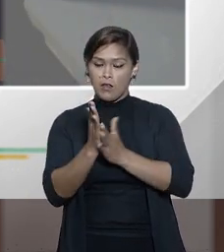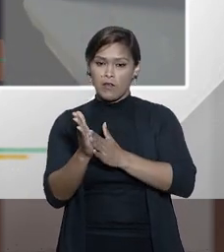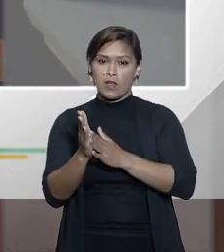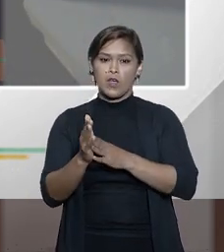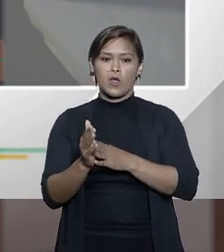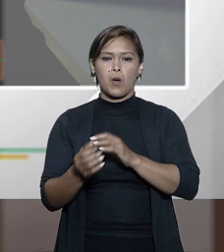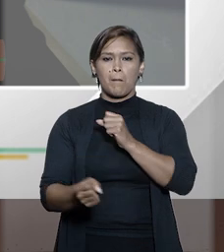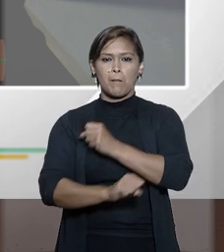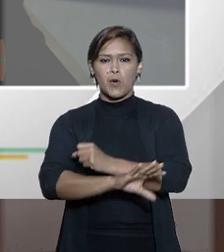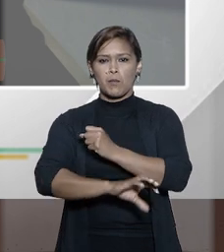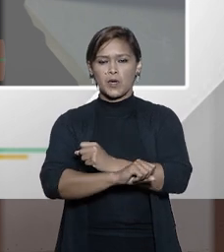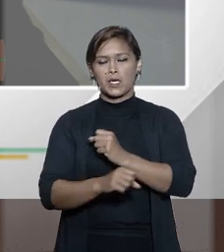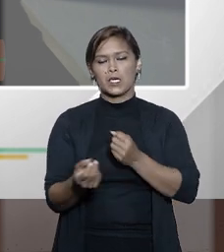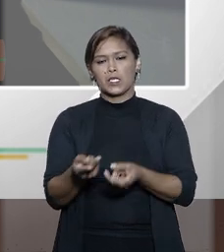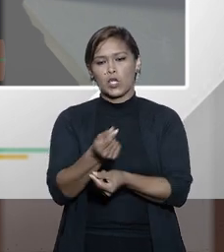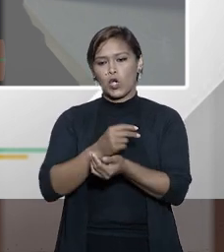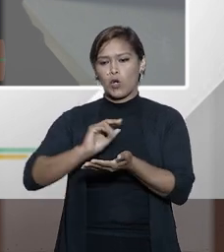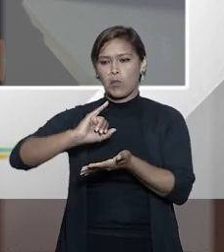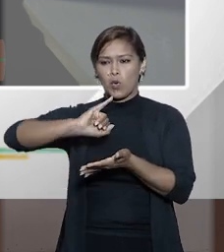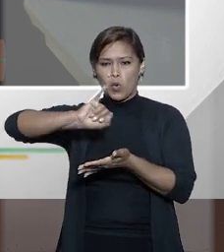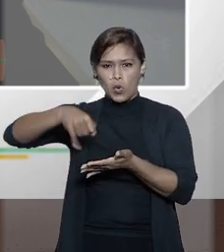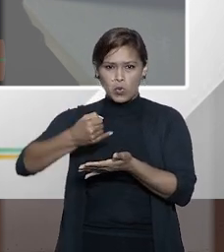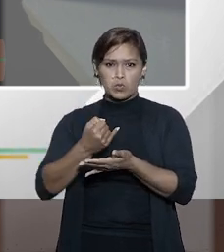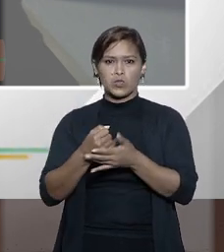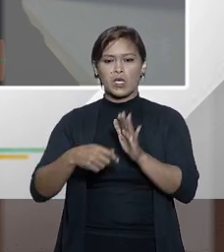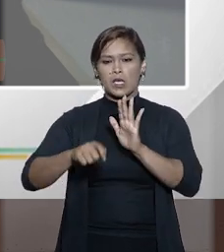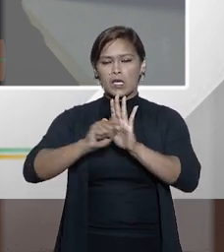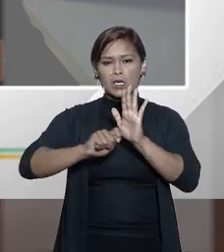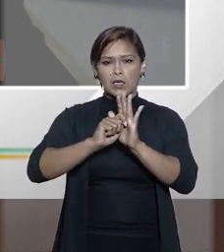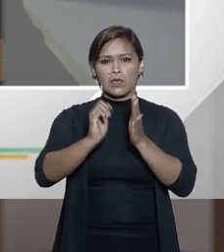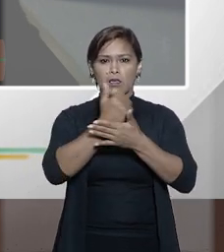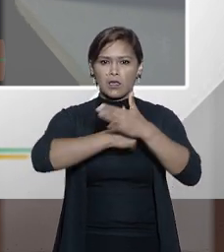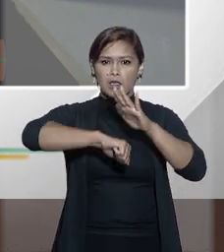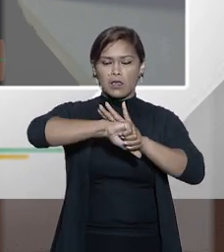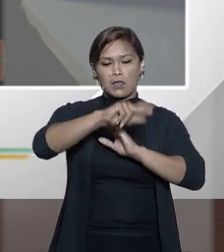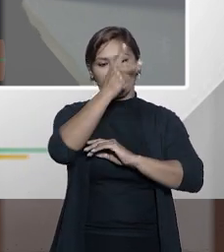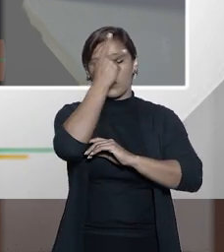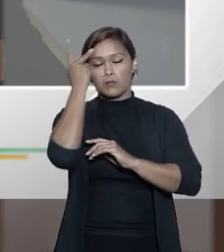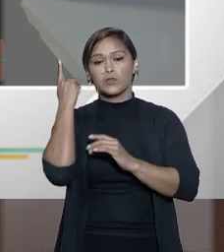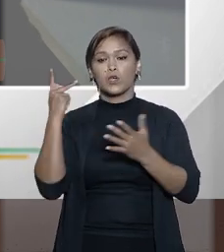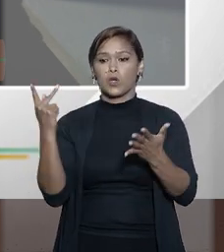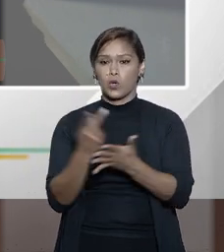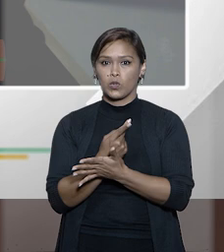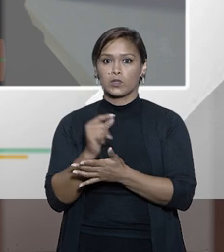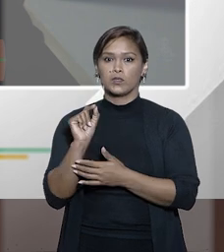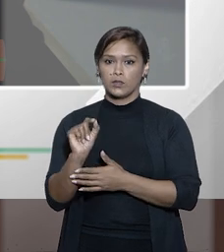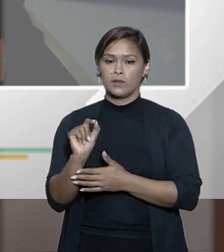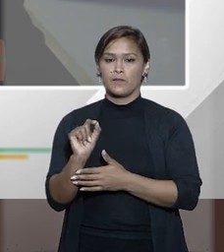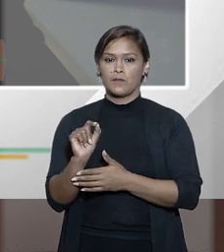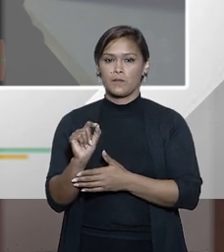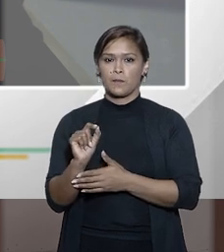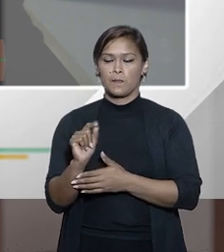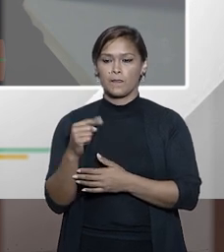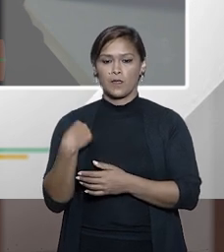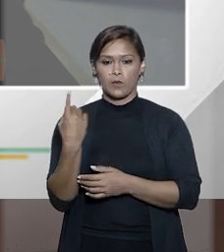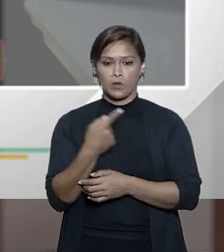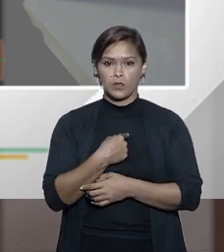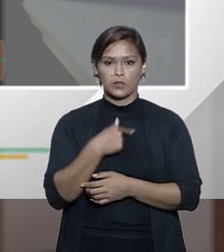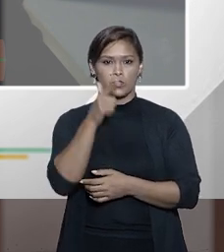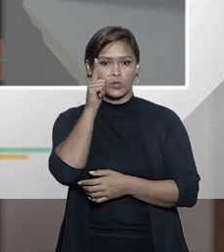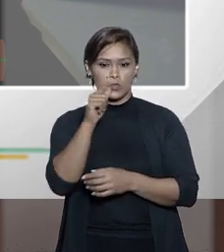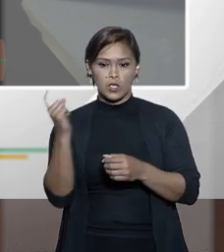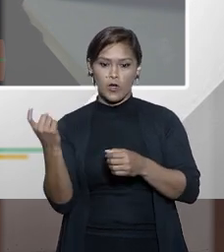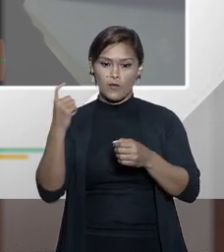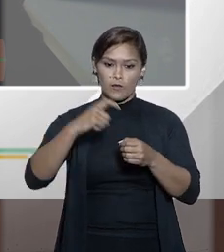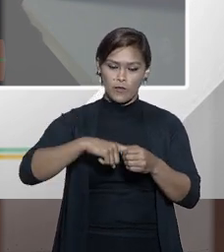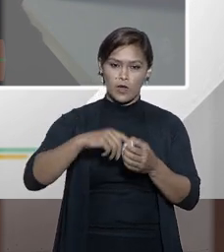propina como lucro de crime tráfico de drogas ou tráfico de pessoas o que seja e o que a gente conseguiu